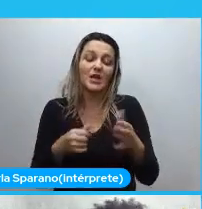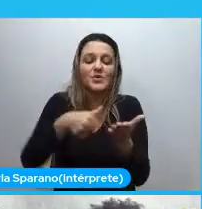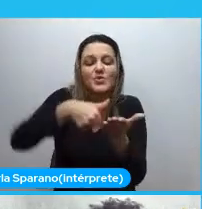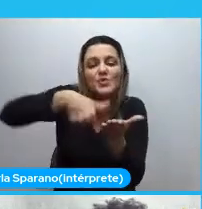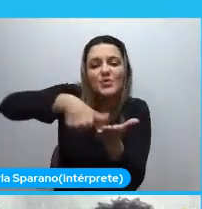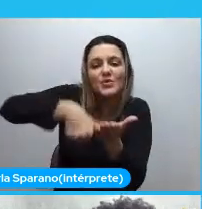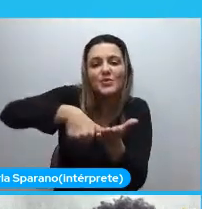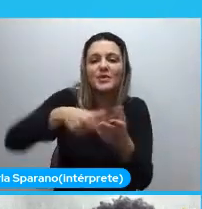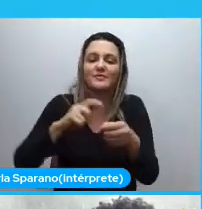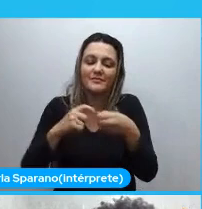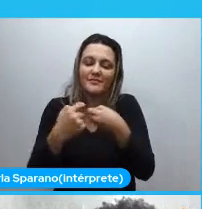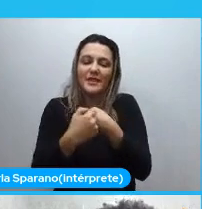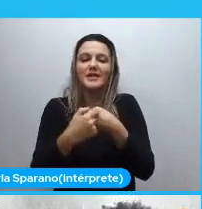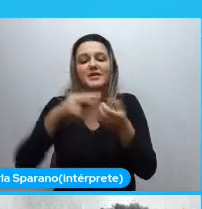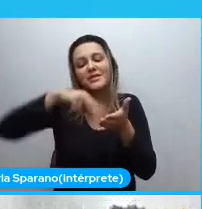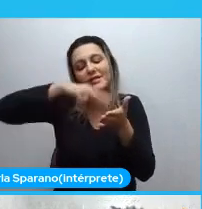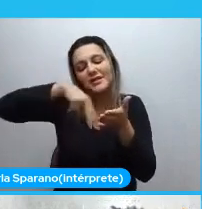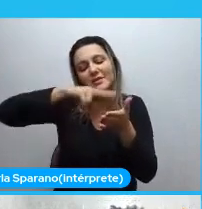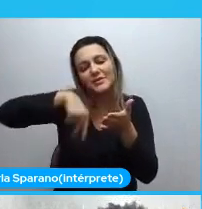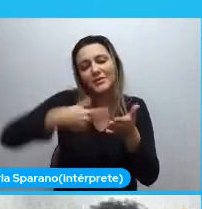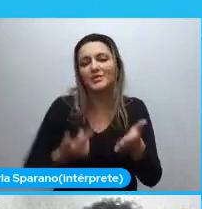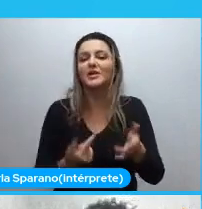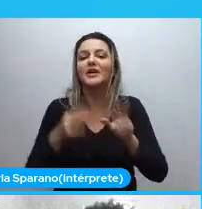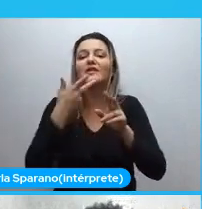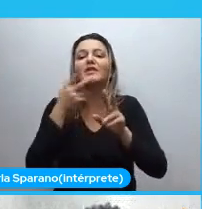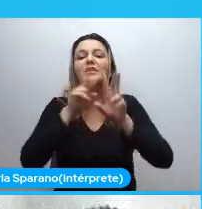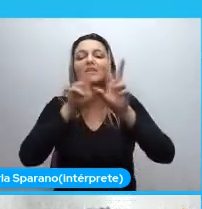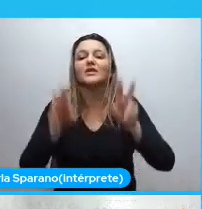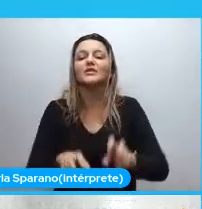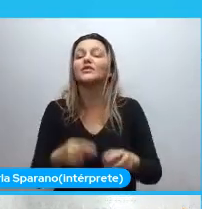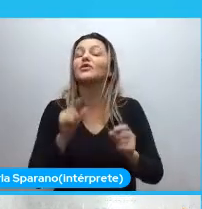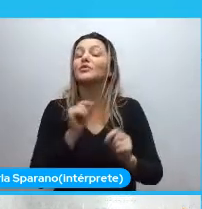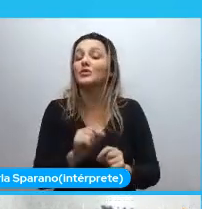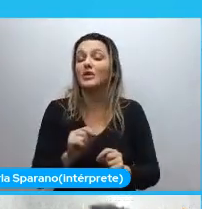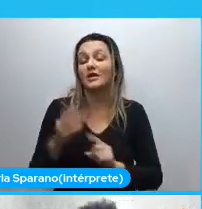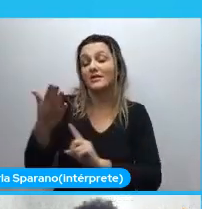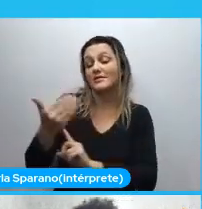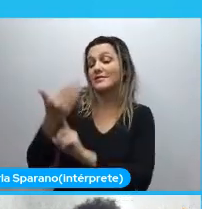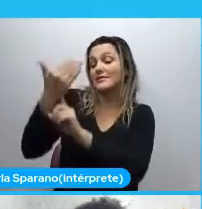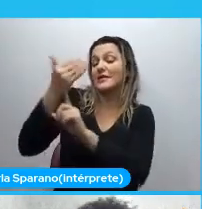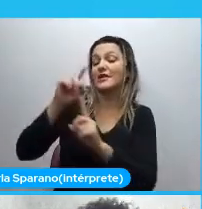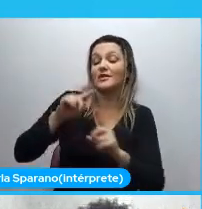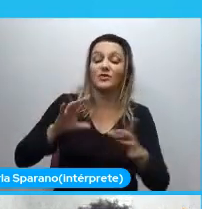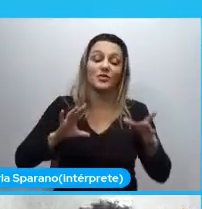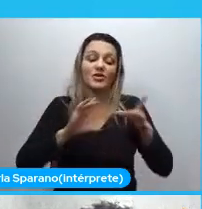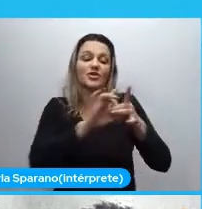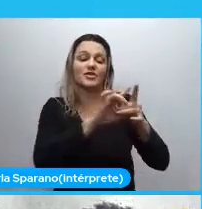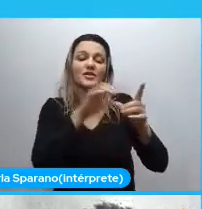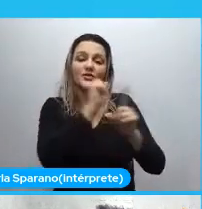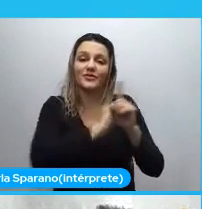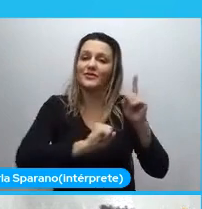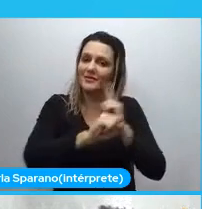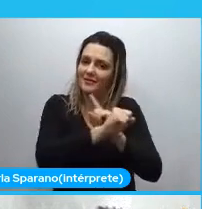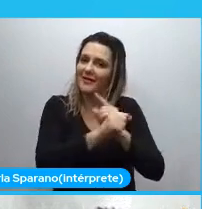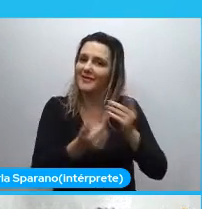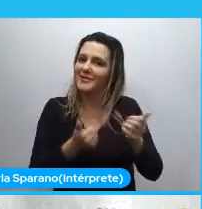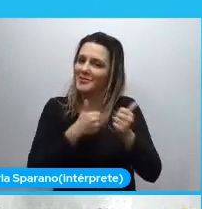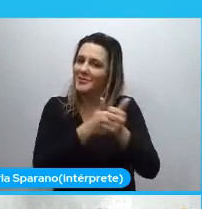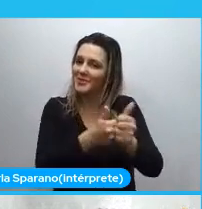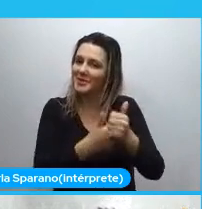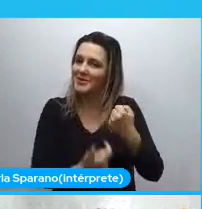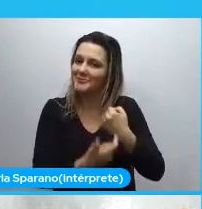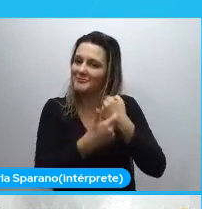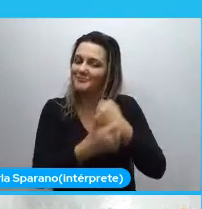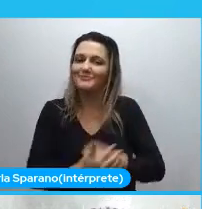lá. Que é muito legal. A gente fala sobre tecnologia e sociedade. Então acompanhem a gente. E aí foi